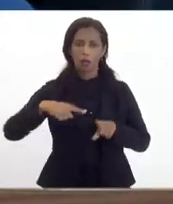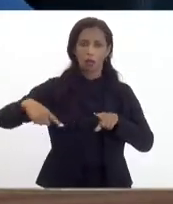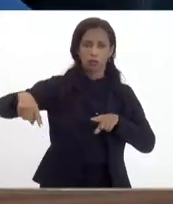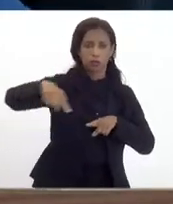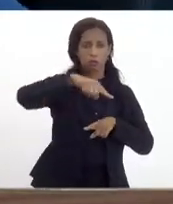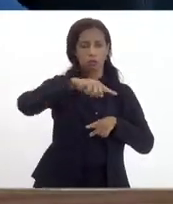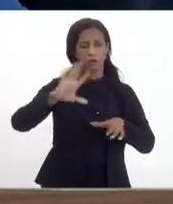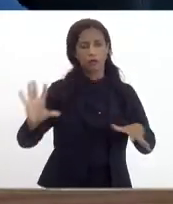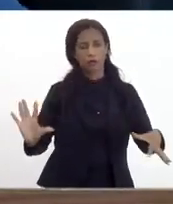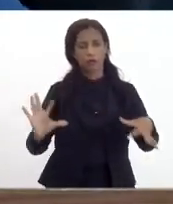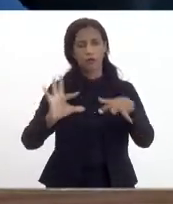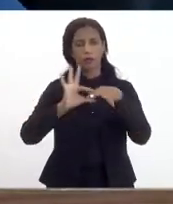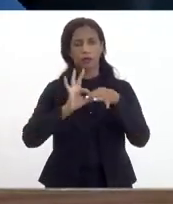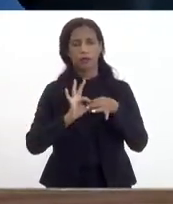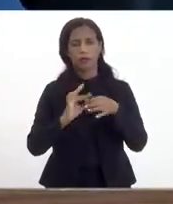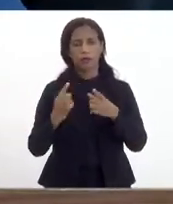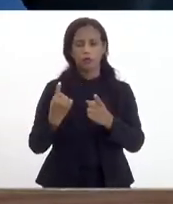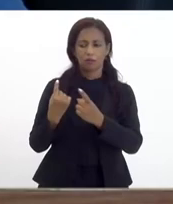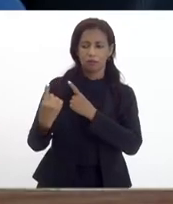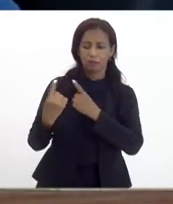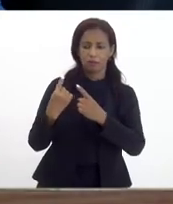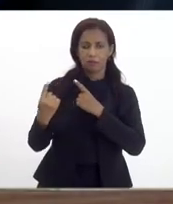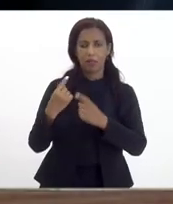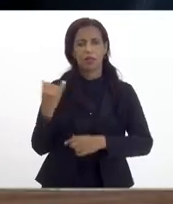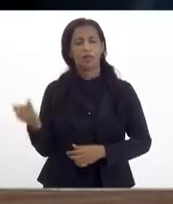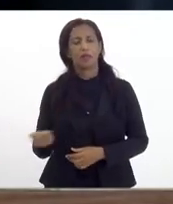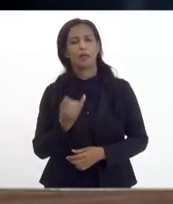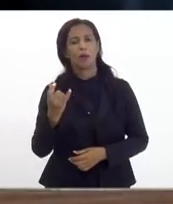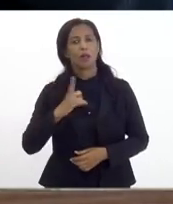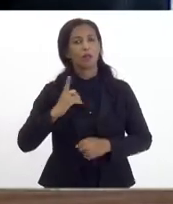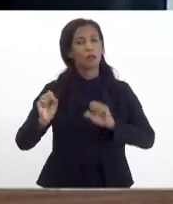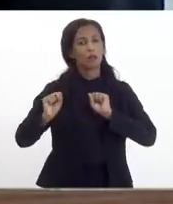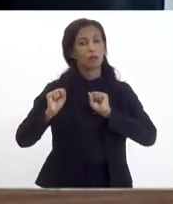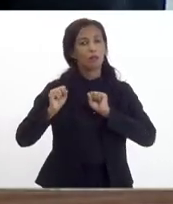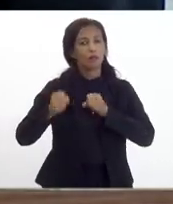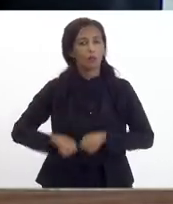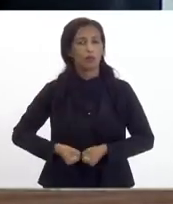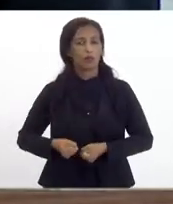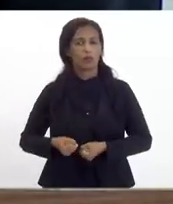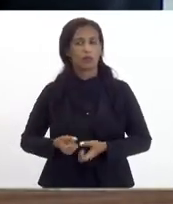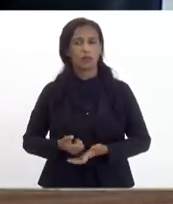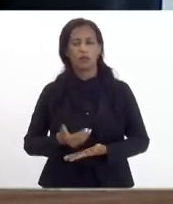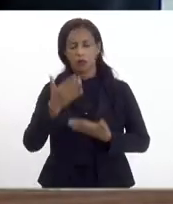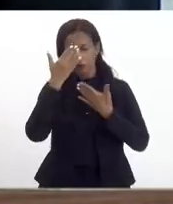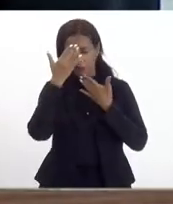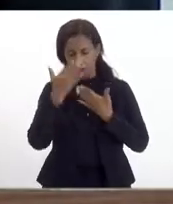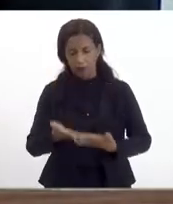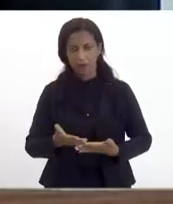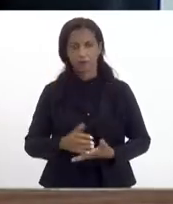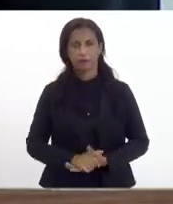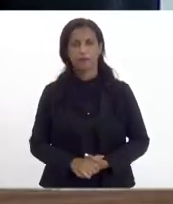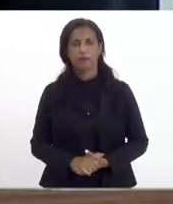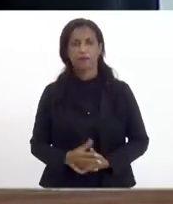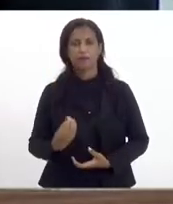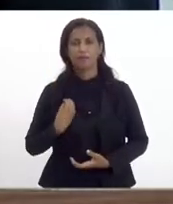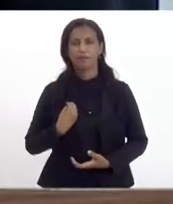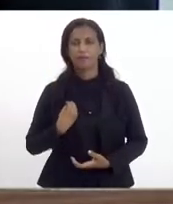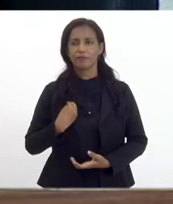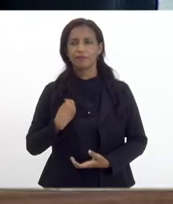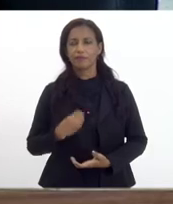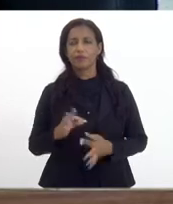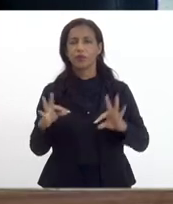essa ligação das rodovias importantes do estado então a gente tem um potencial imenso aqui então agradecer a presença aqui